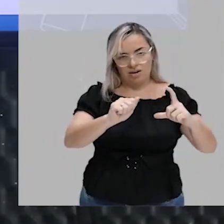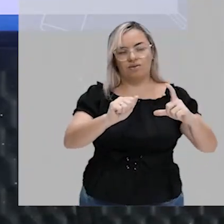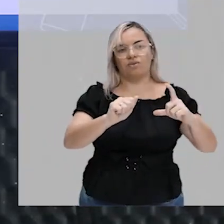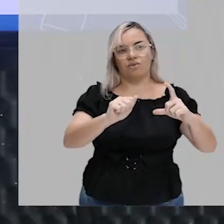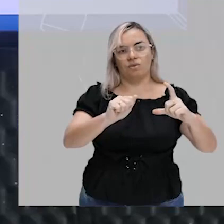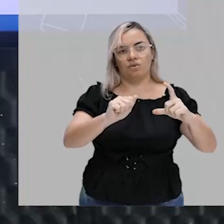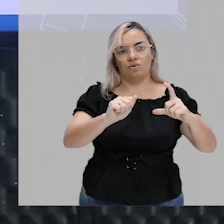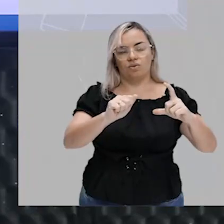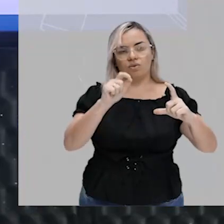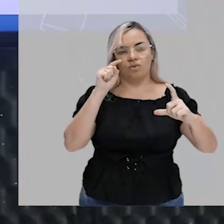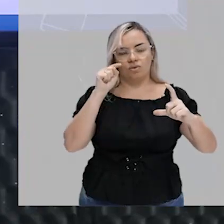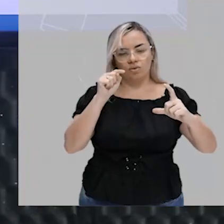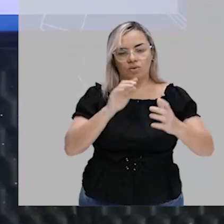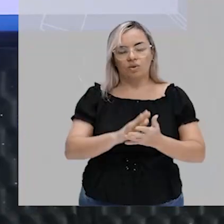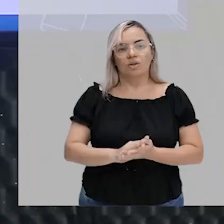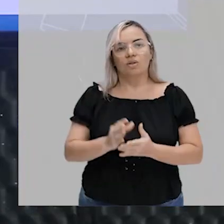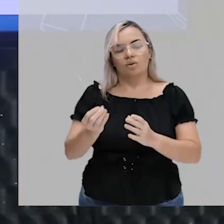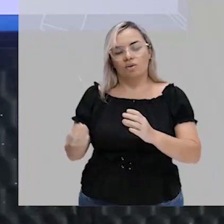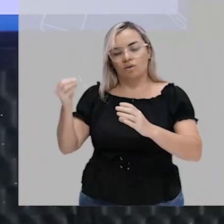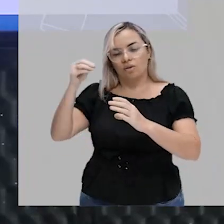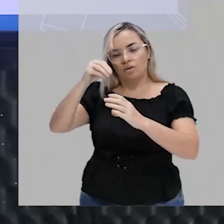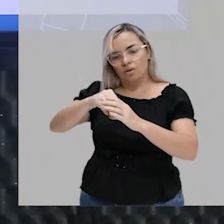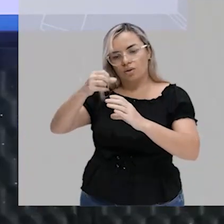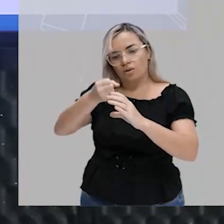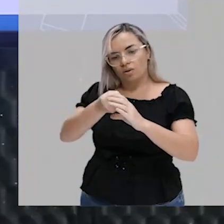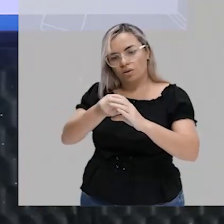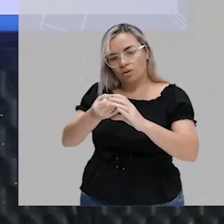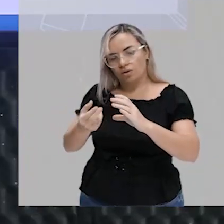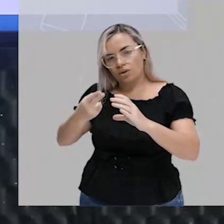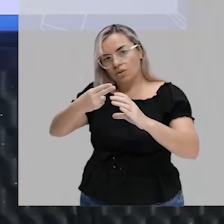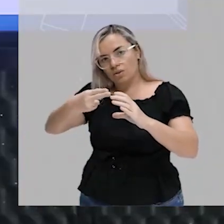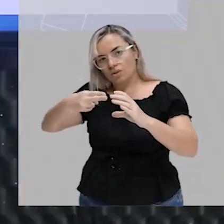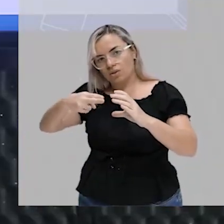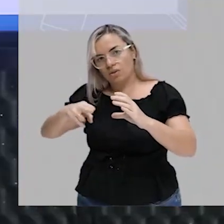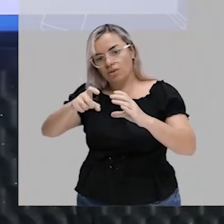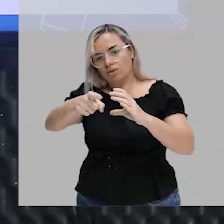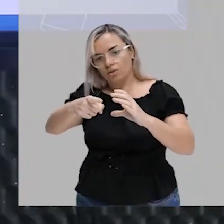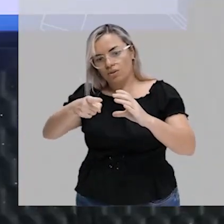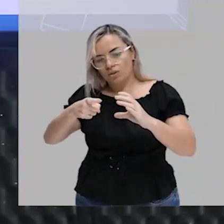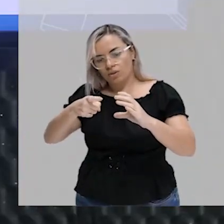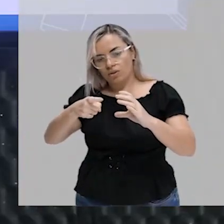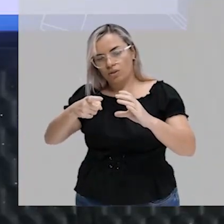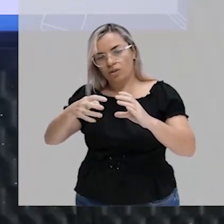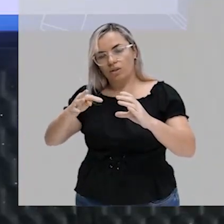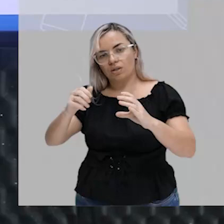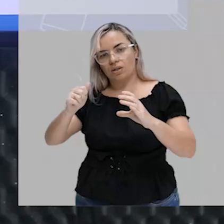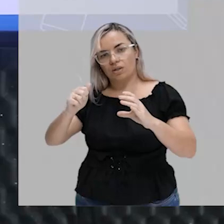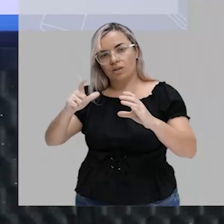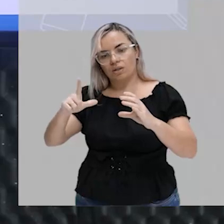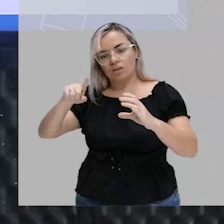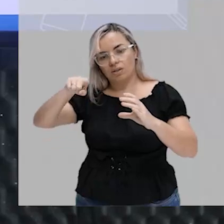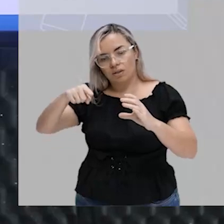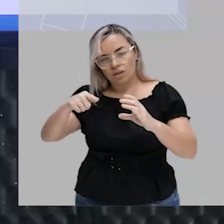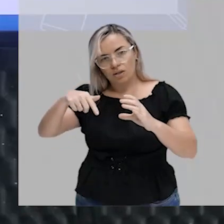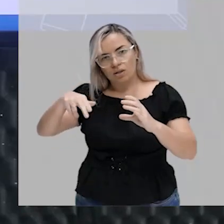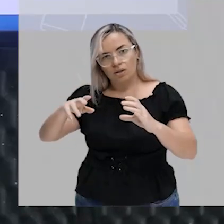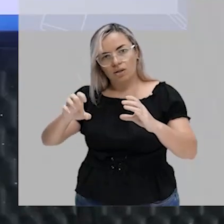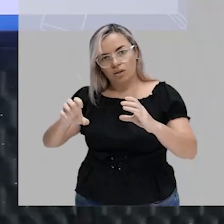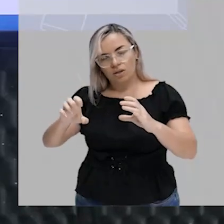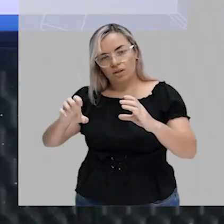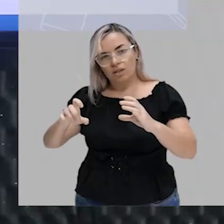aonde os elementos de A são chamados de X, tal que o X é letra da palavra